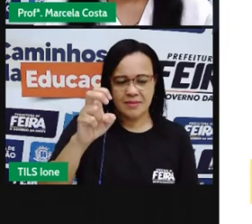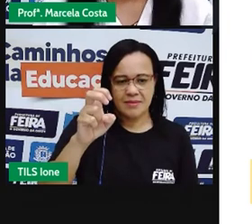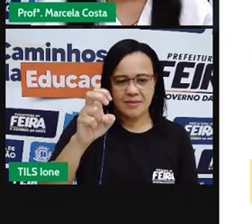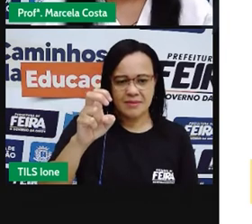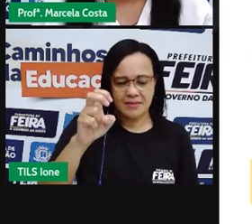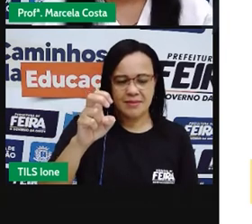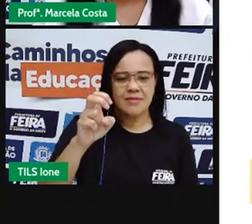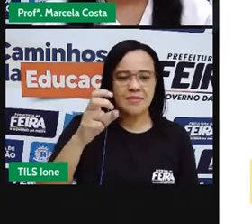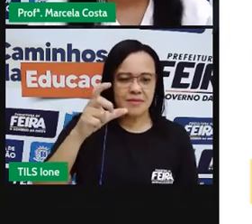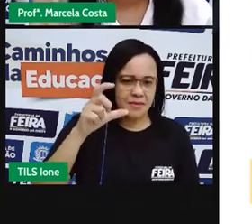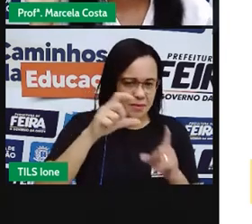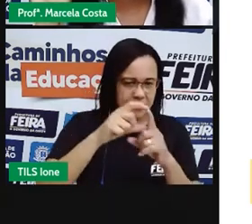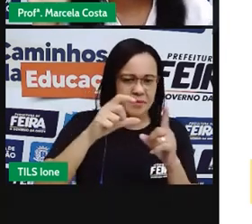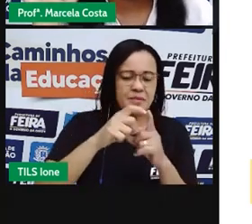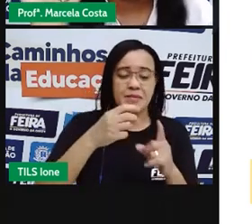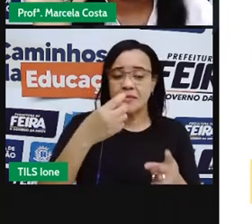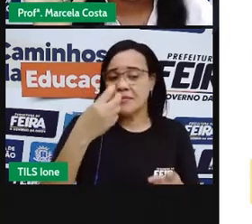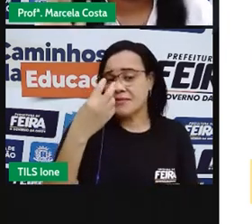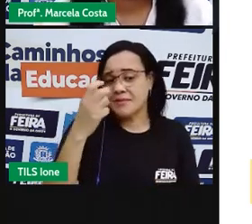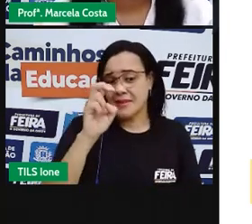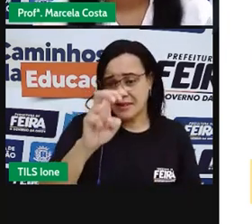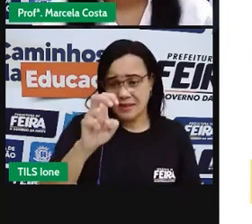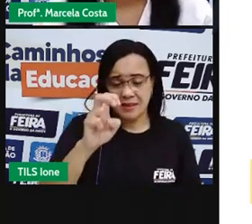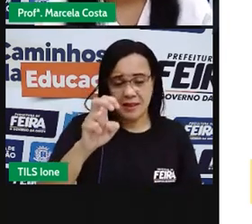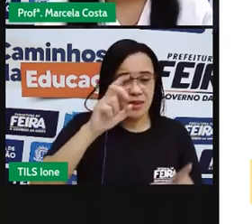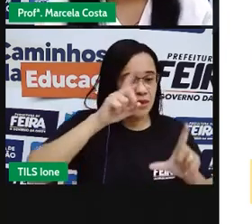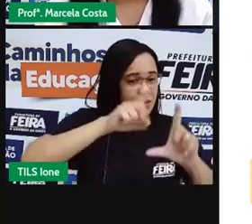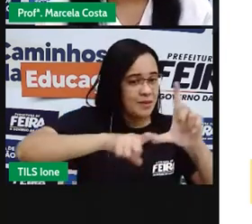Então, é palavra de cinco letras.